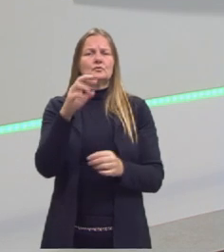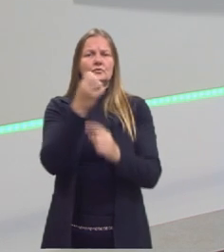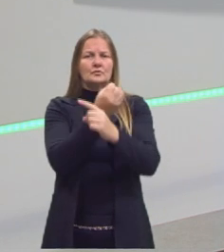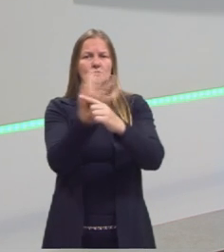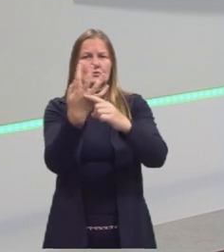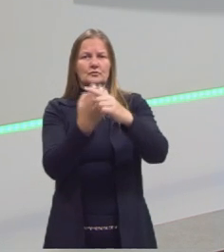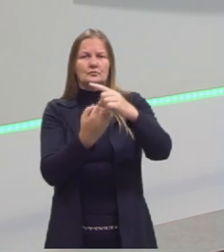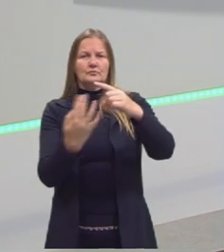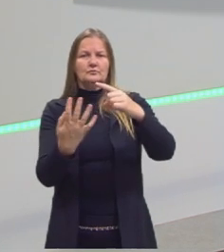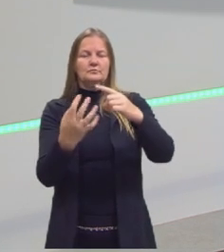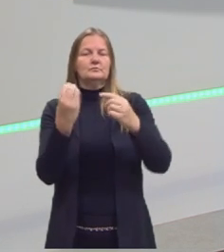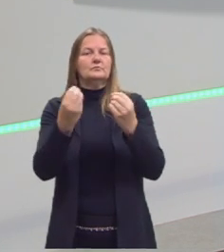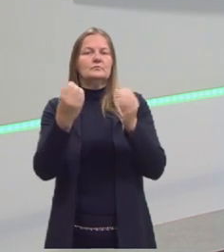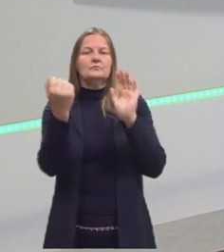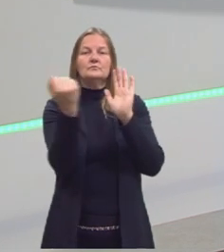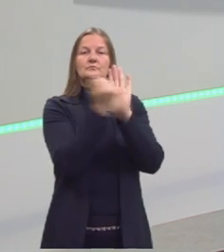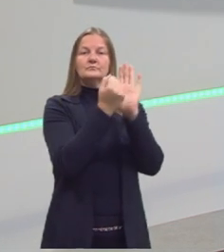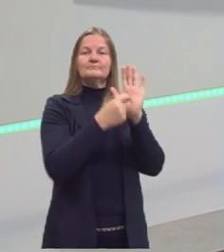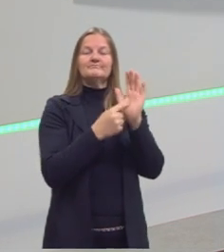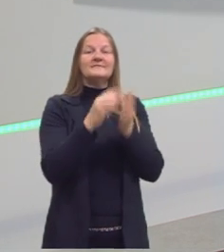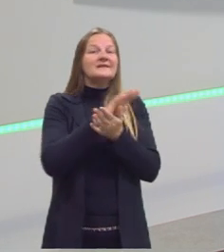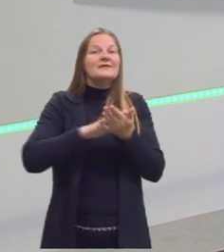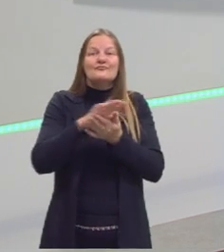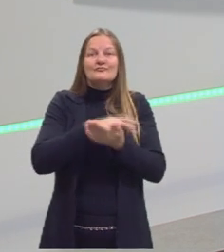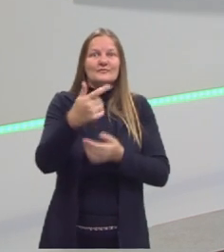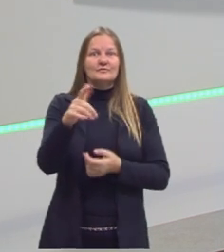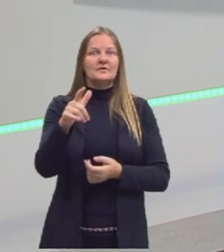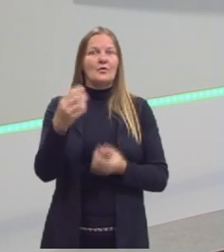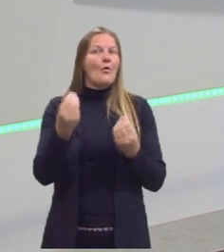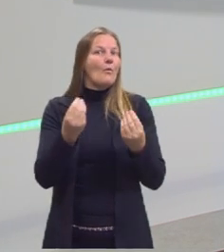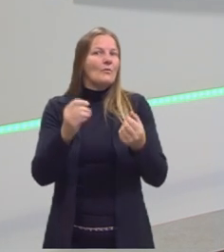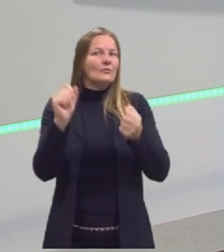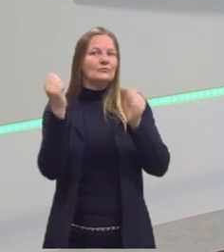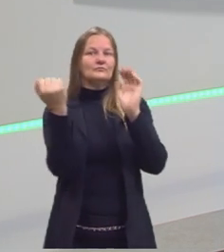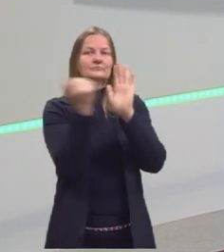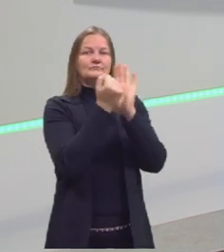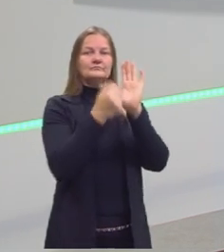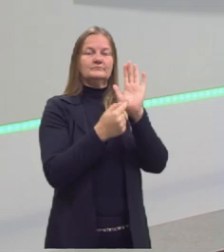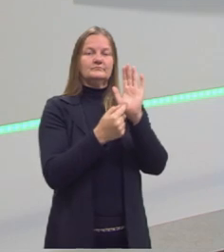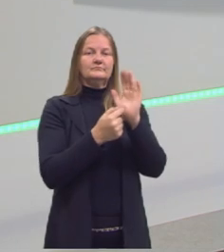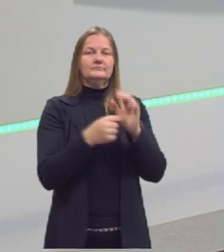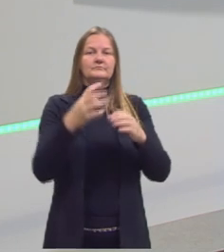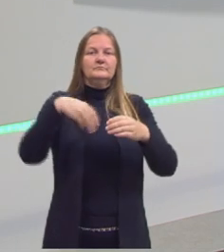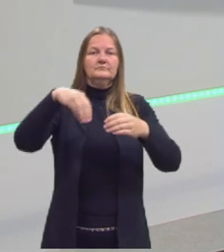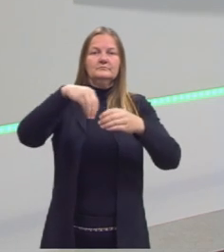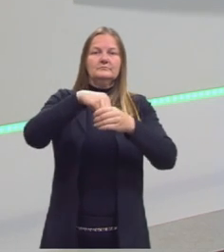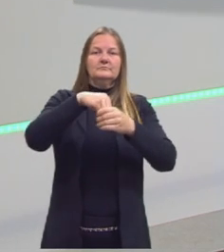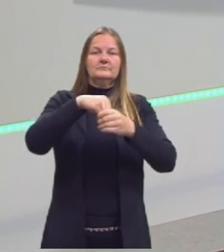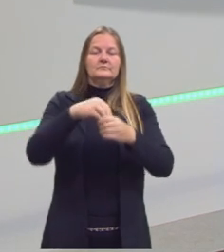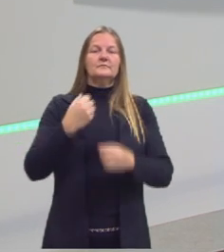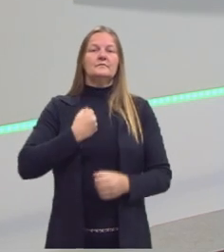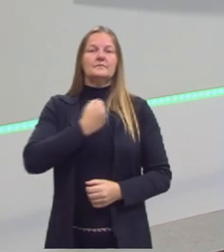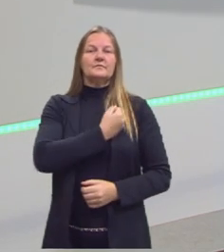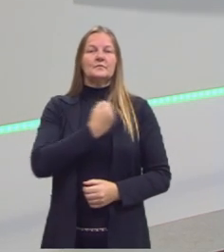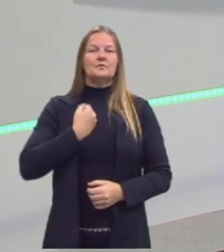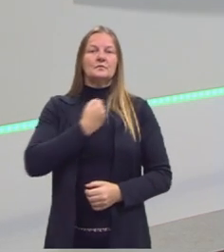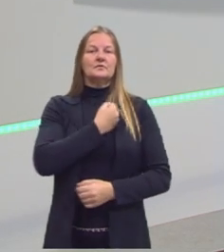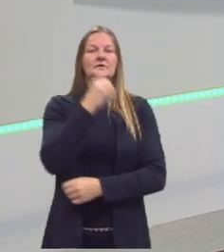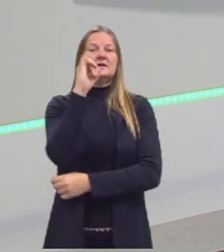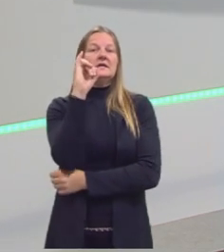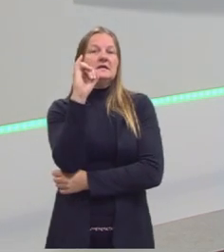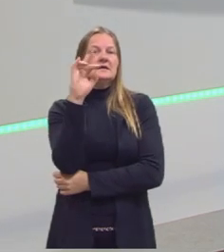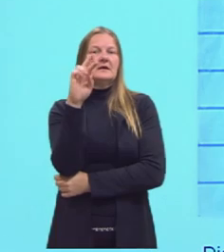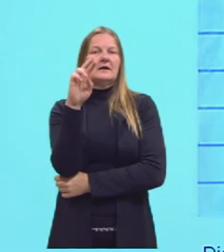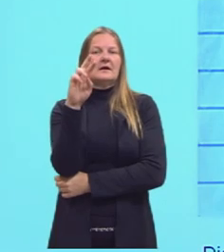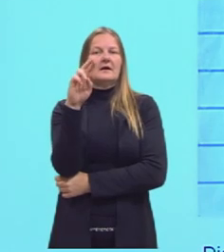como é que eu represento aqueles que eu não posso escrever como fração? A gente chama esse conjunto de conjunto dos números irracionais.